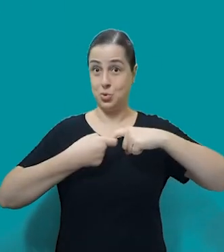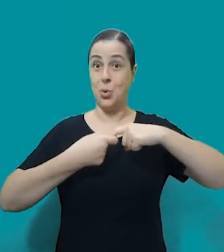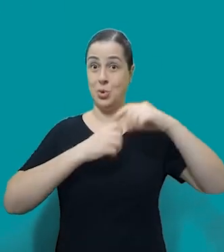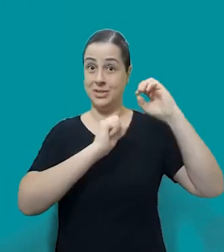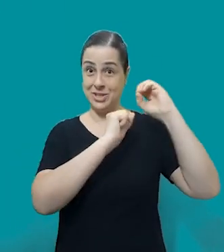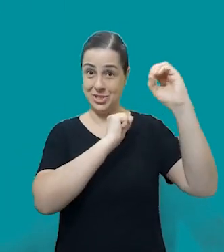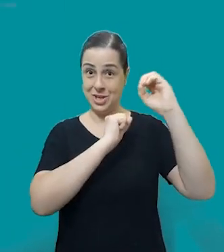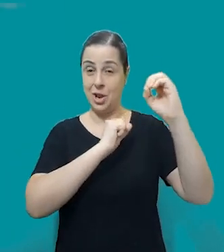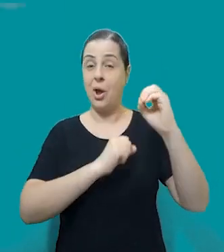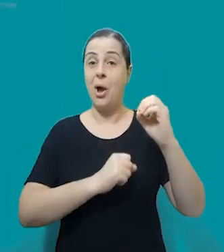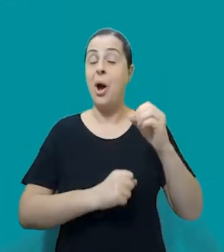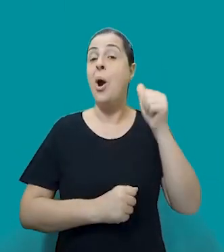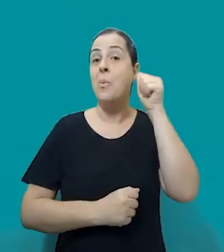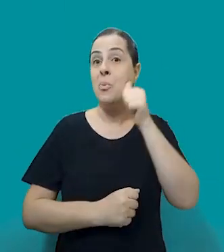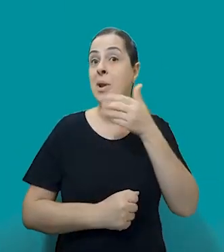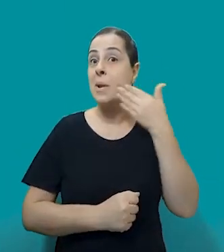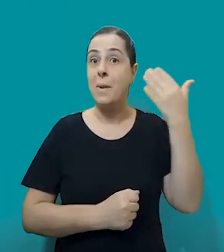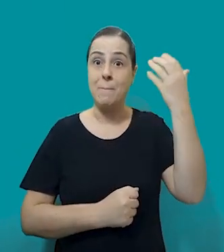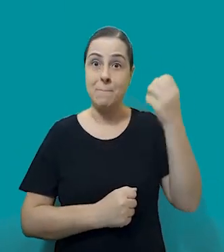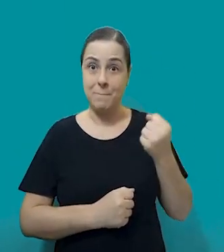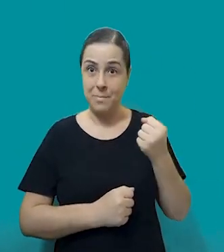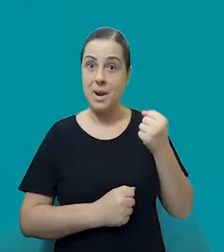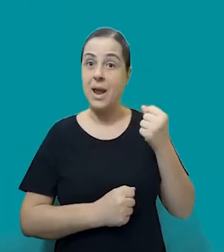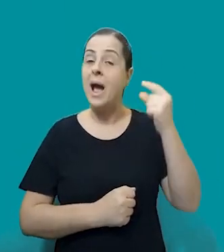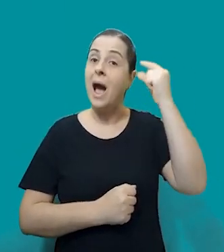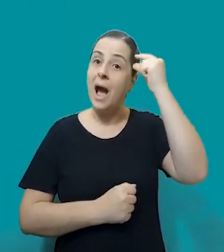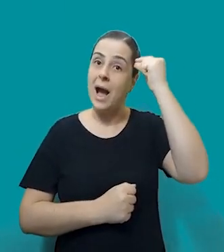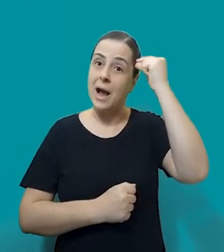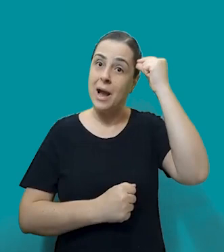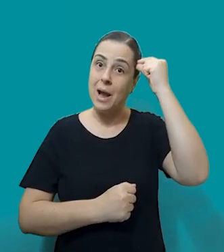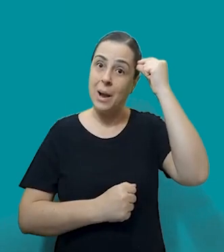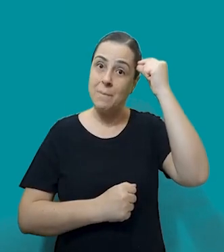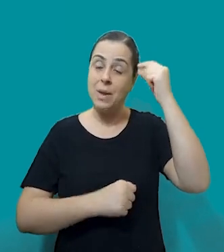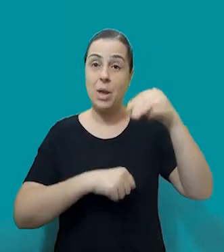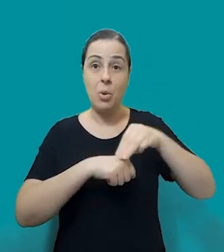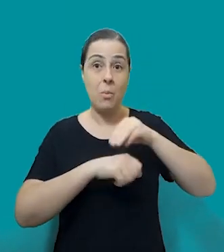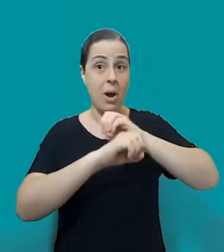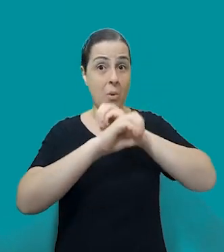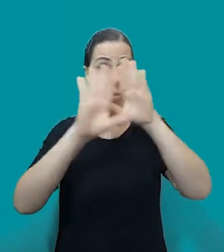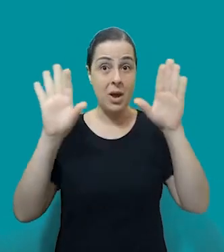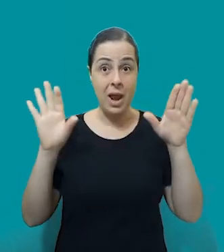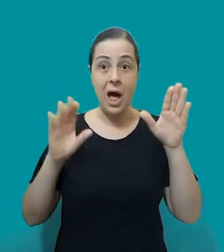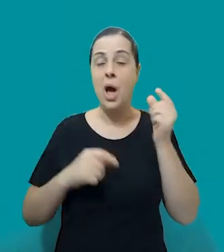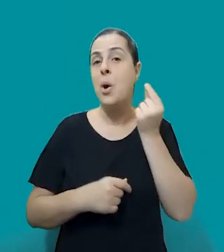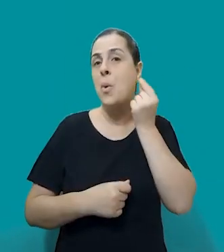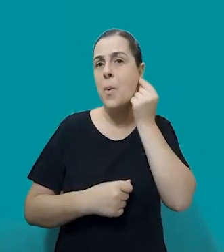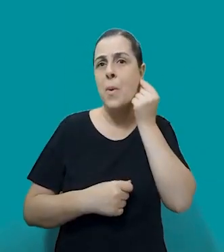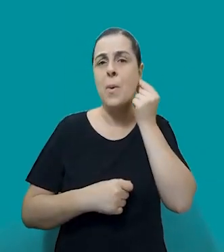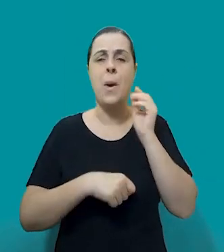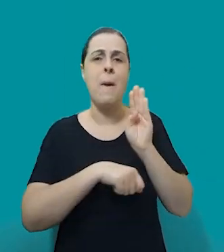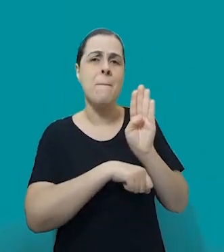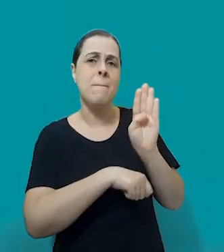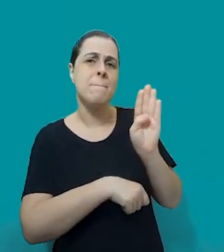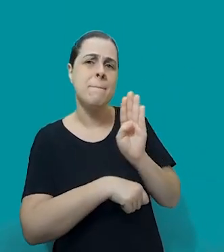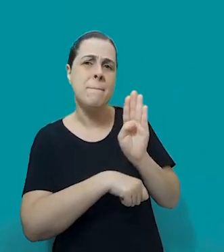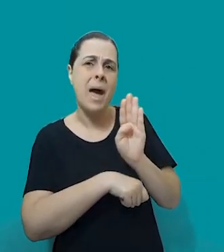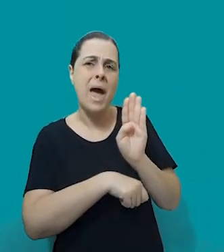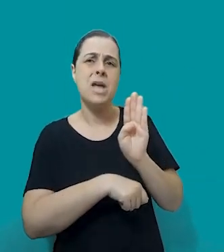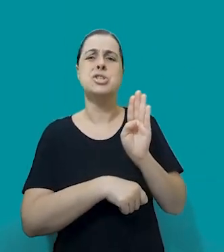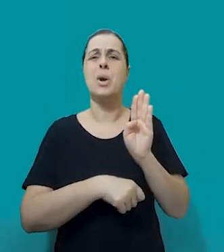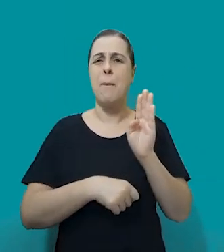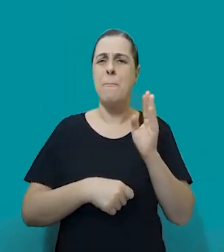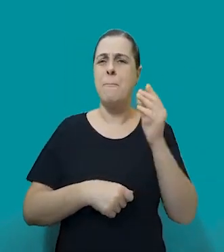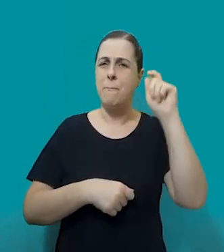mulher branca, cabelo castanho claro, estou com um brinco bege e preto, pouca maquiagem, só um rímel